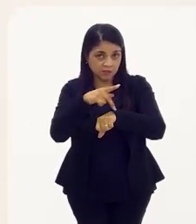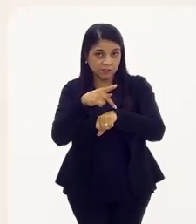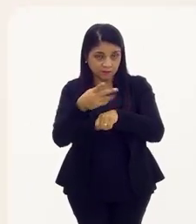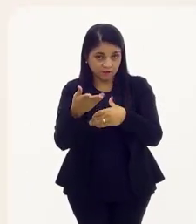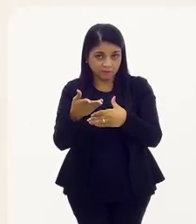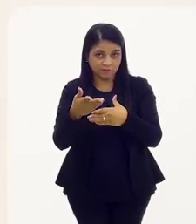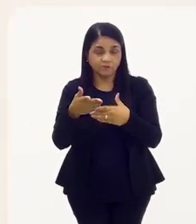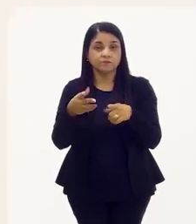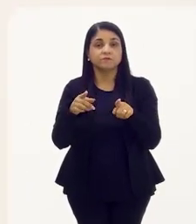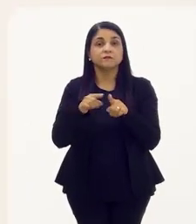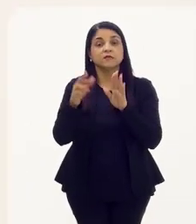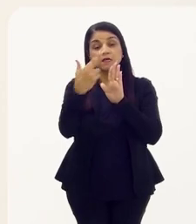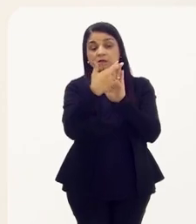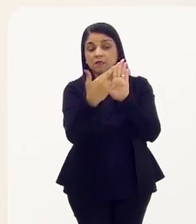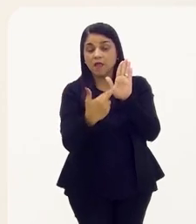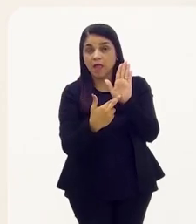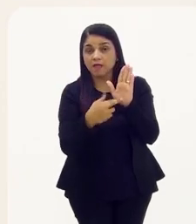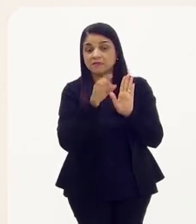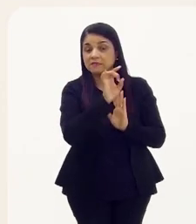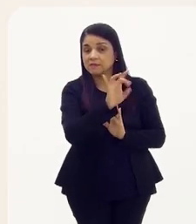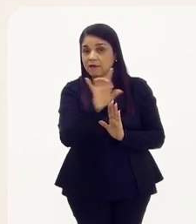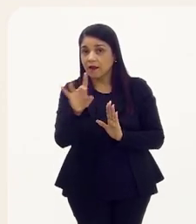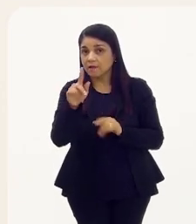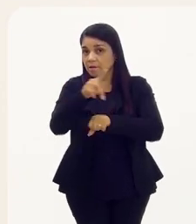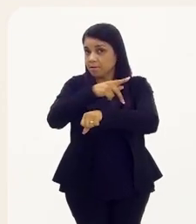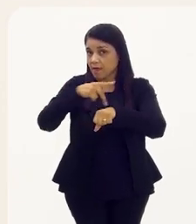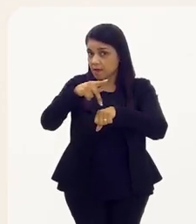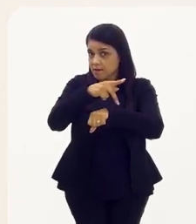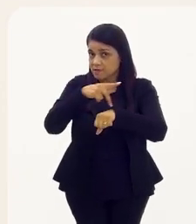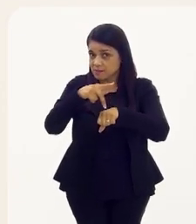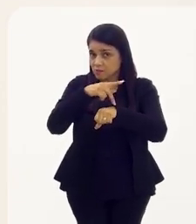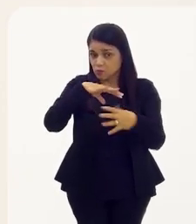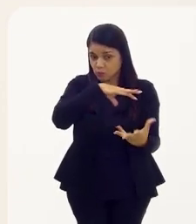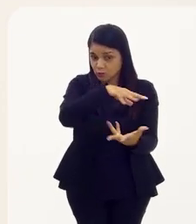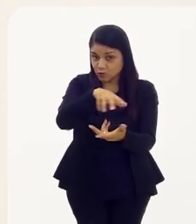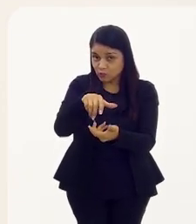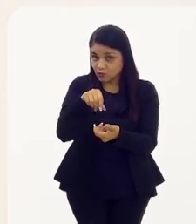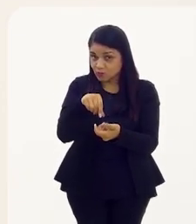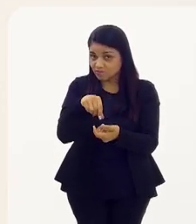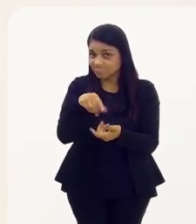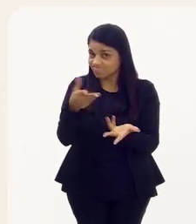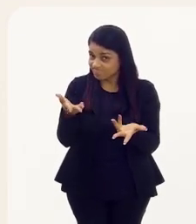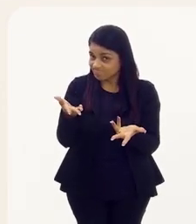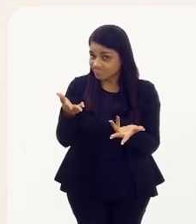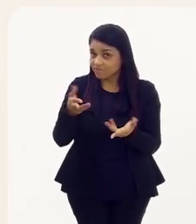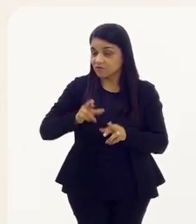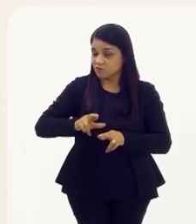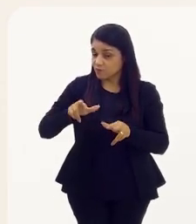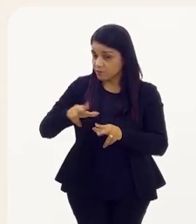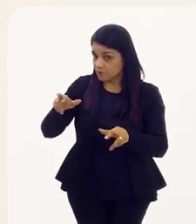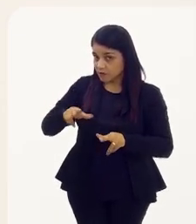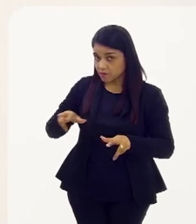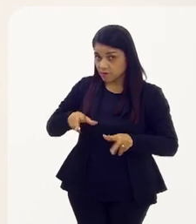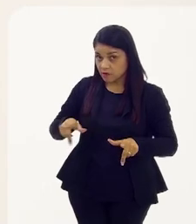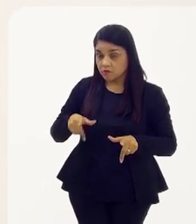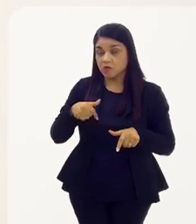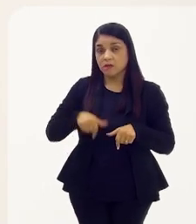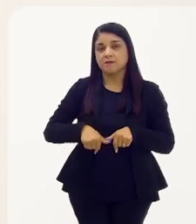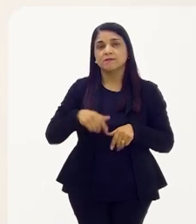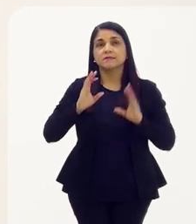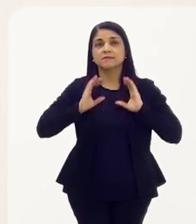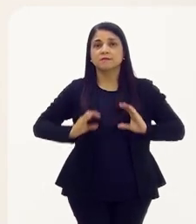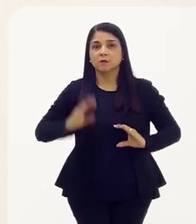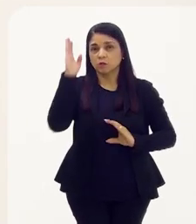uma questão das normas de cada país. Então, quando, por exemplo, um